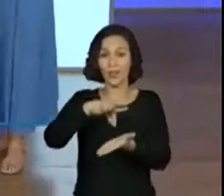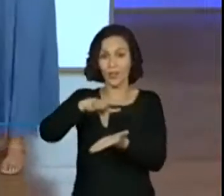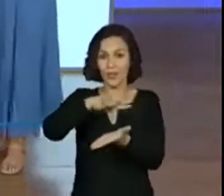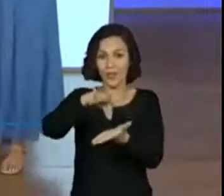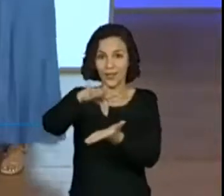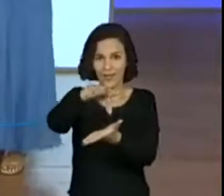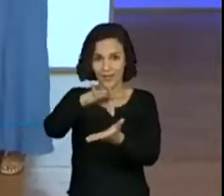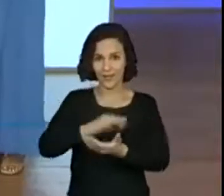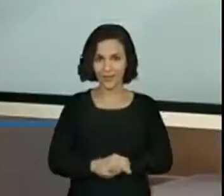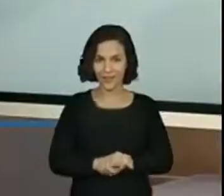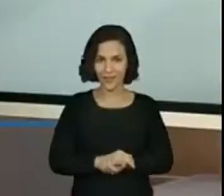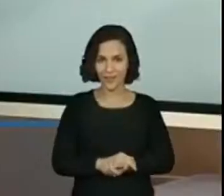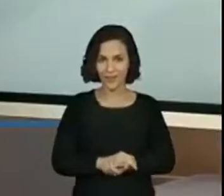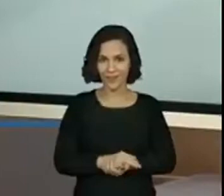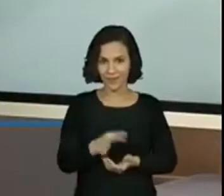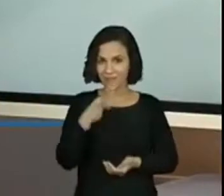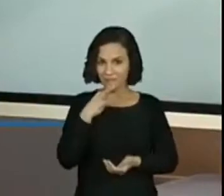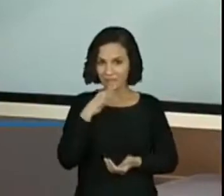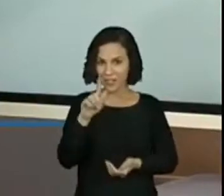Vocês já viram o GPS?